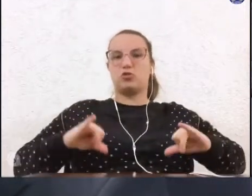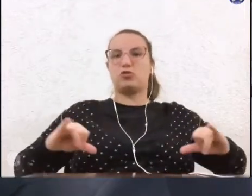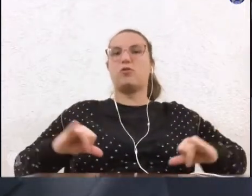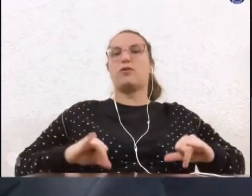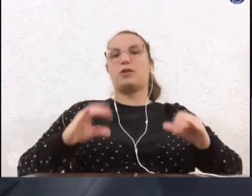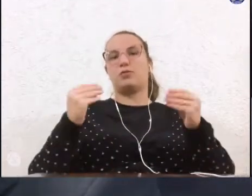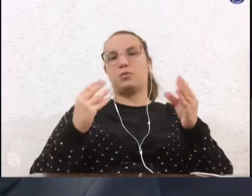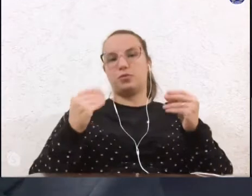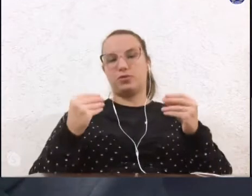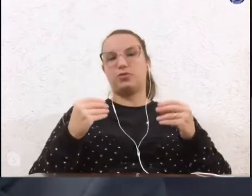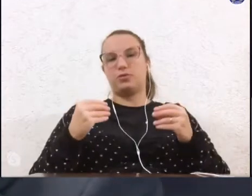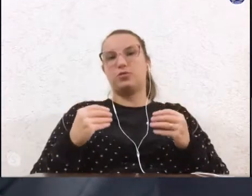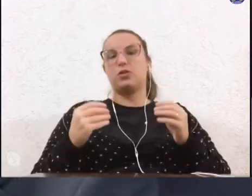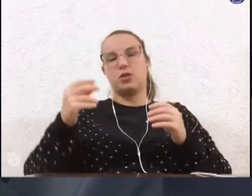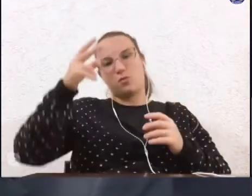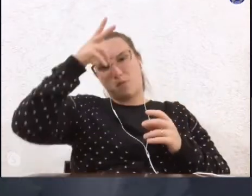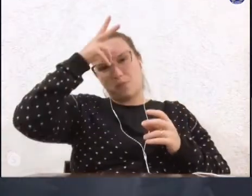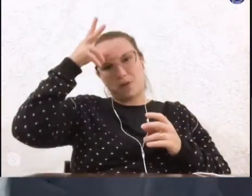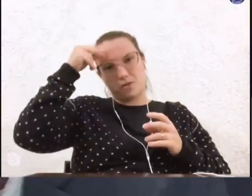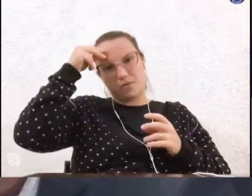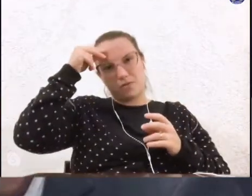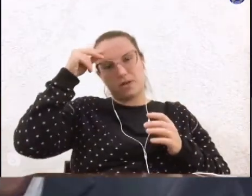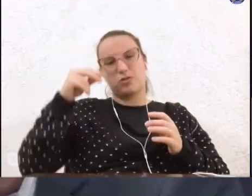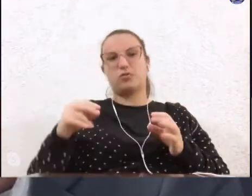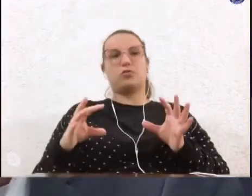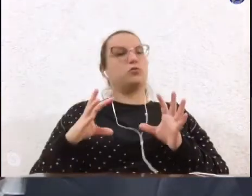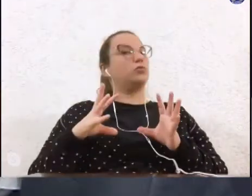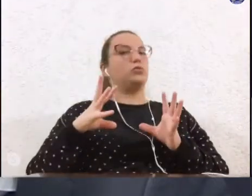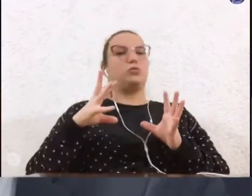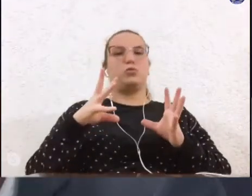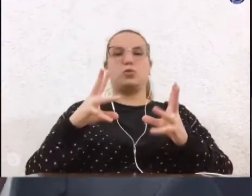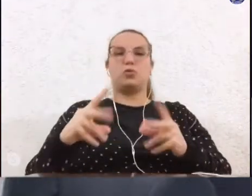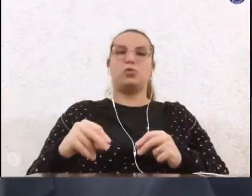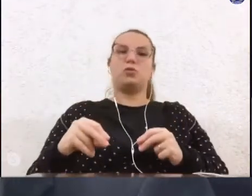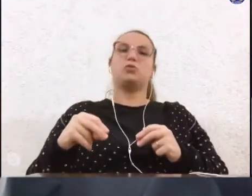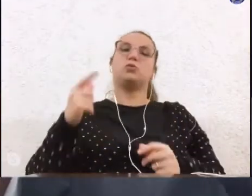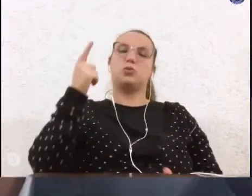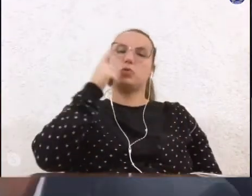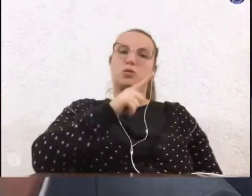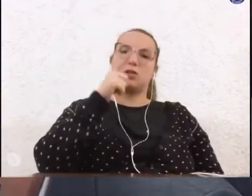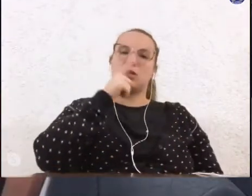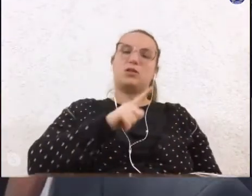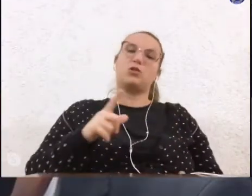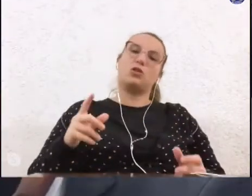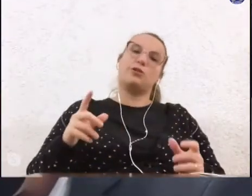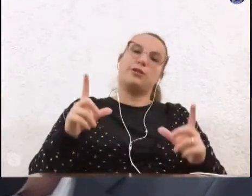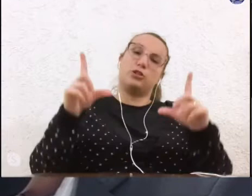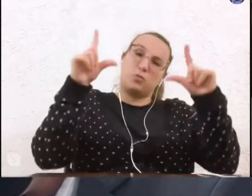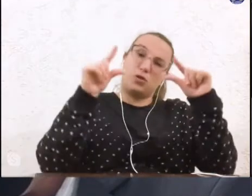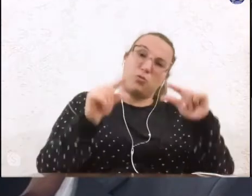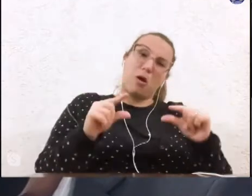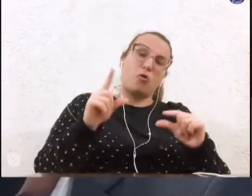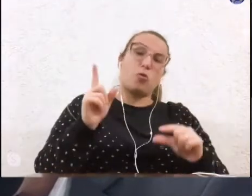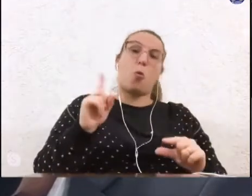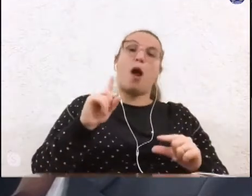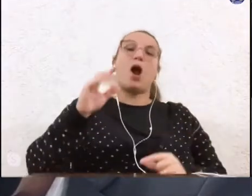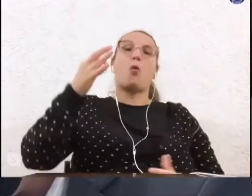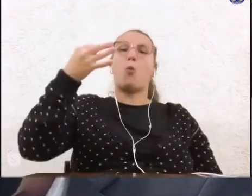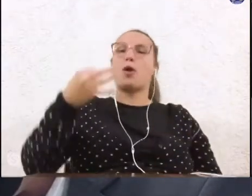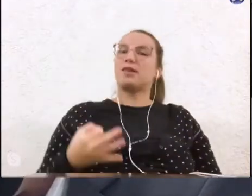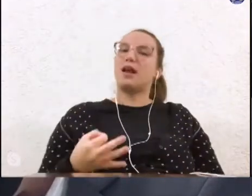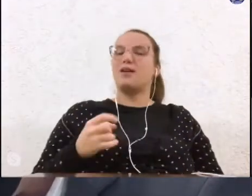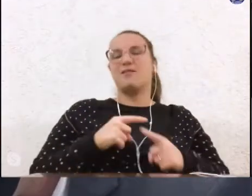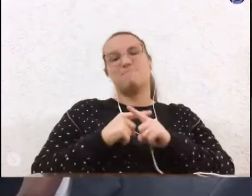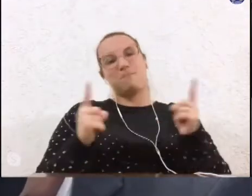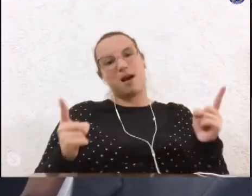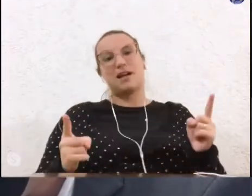situação. Então, o prefeito com toda uma condução conseguiu minimizar, claro que não é o ideal através desse decreto,